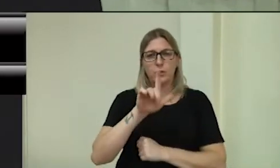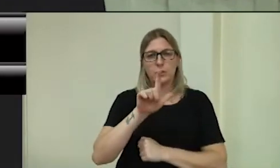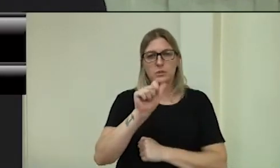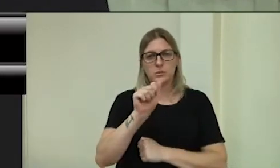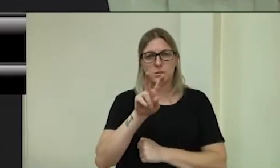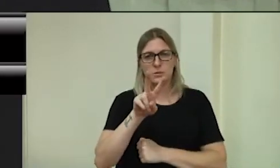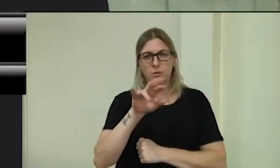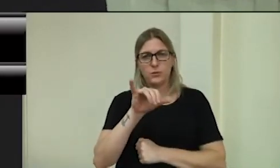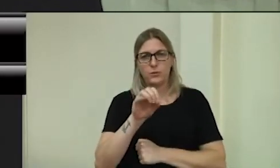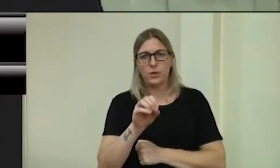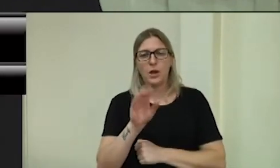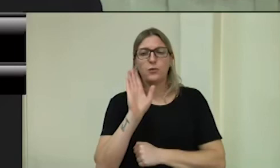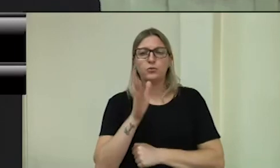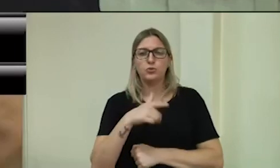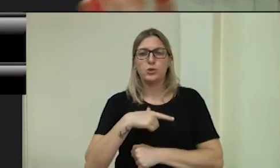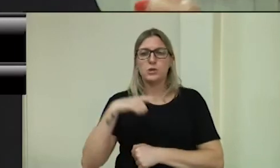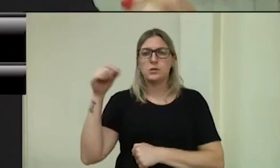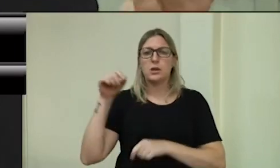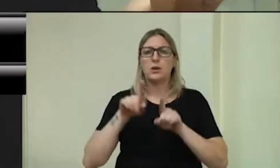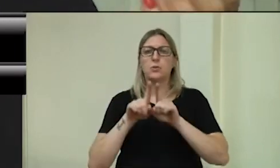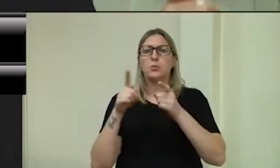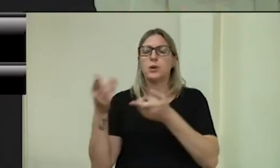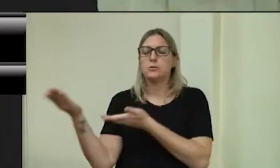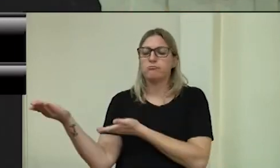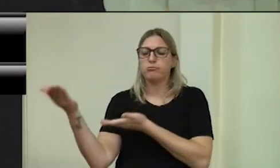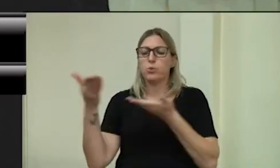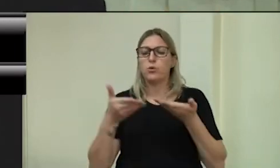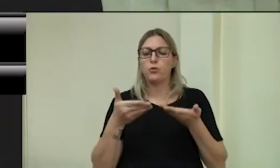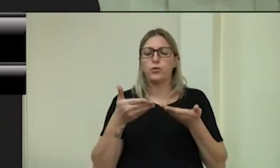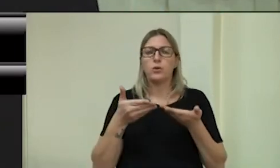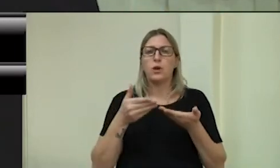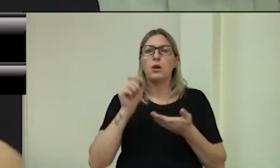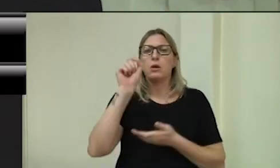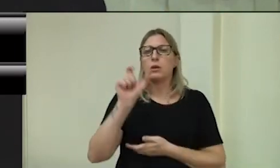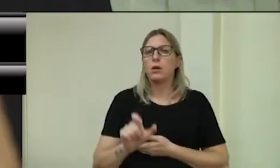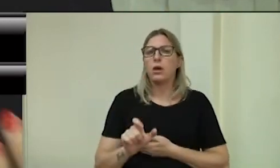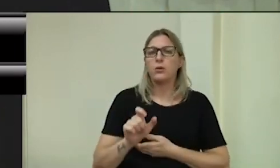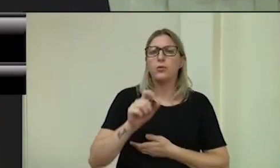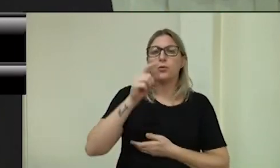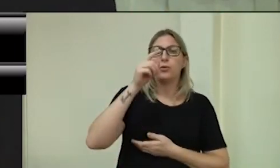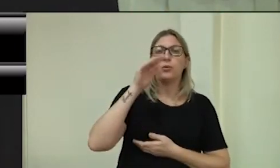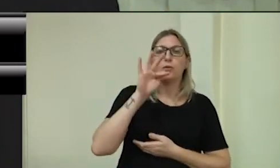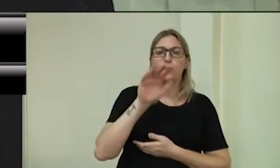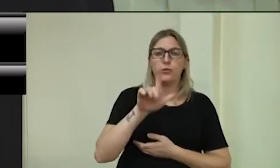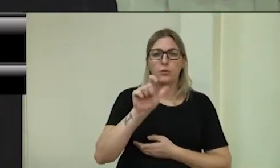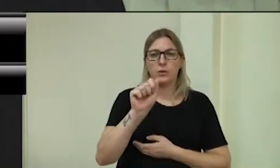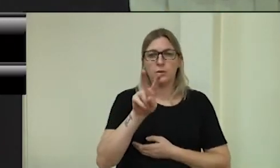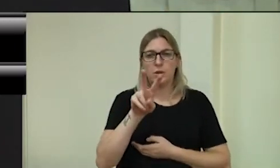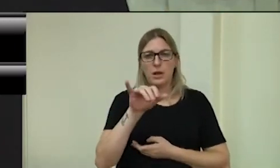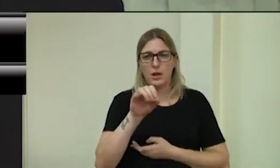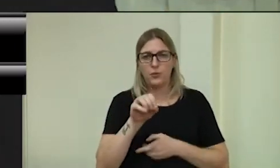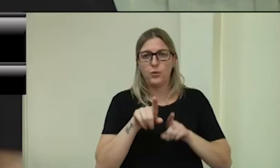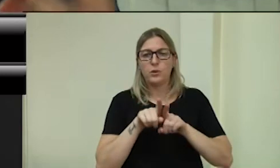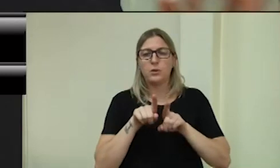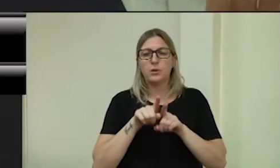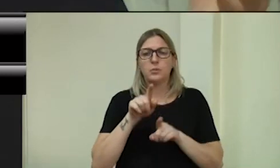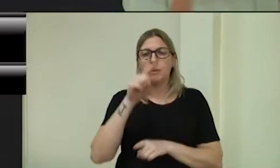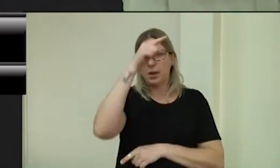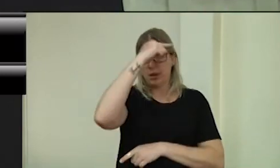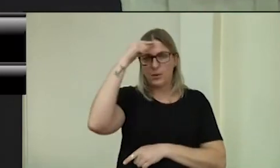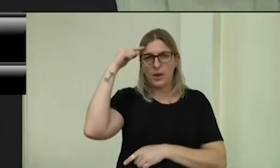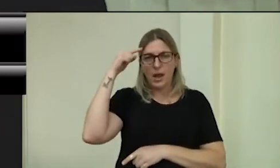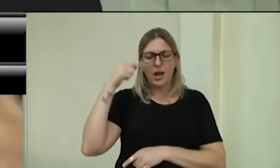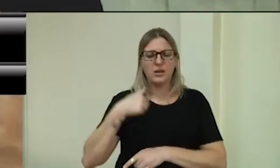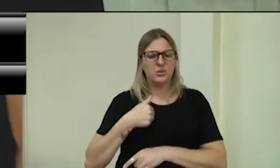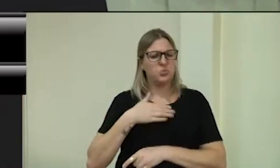esteve me convidando foi o Flávio e o Ale. eu até nem ia mais agora, mas aí, em